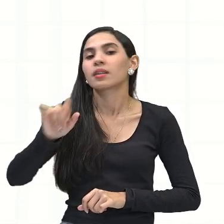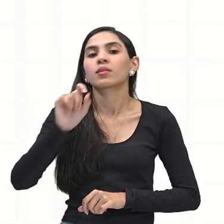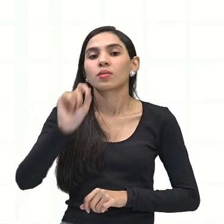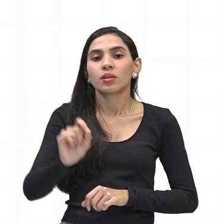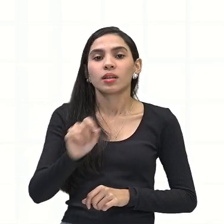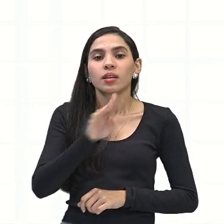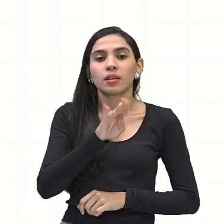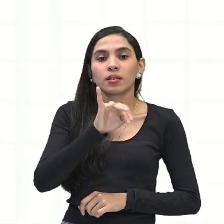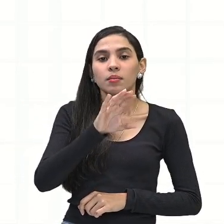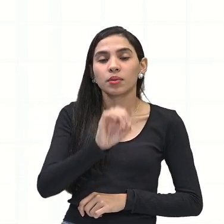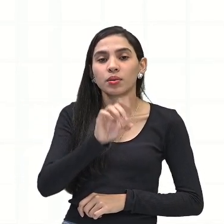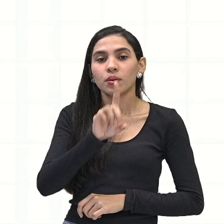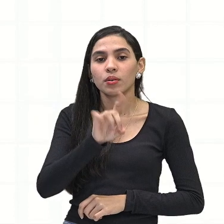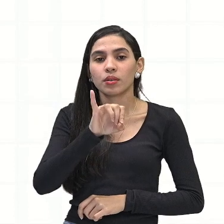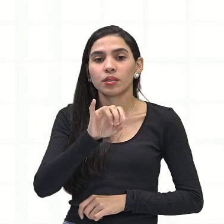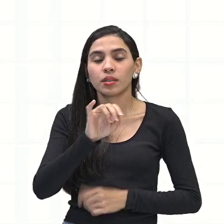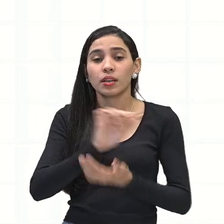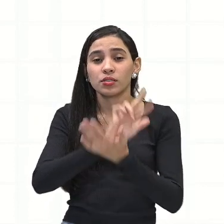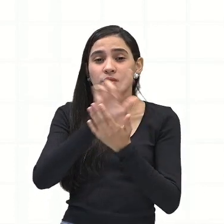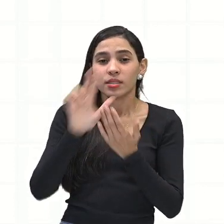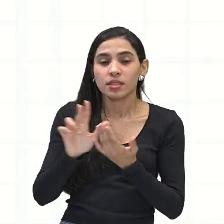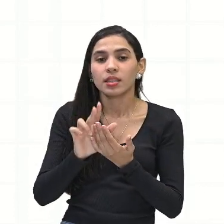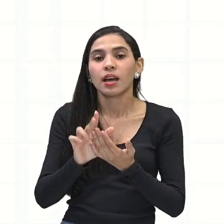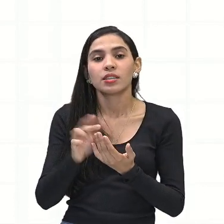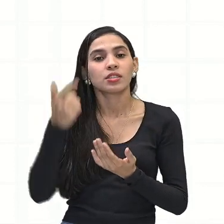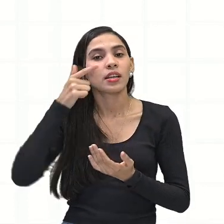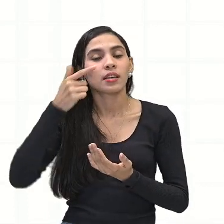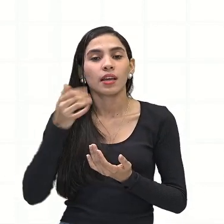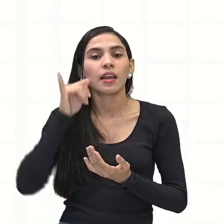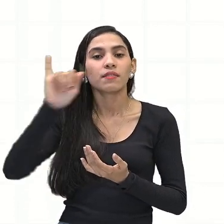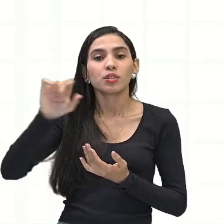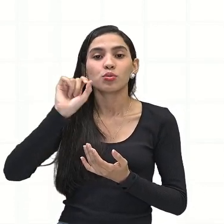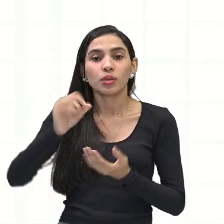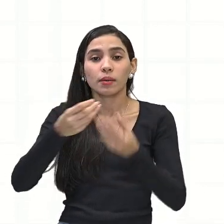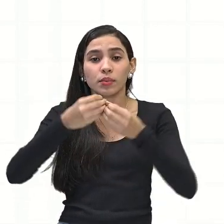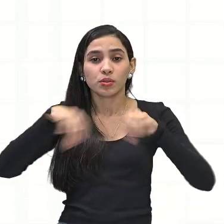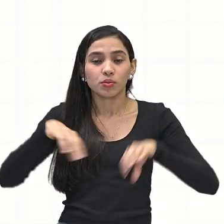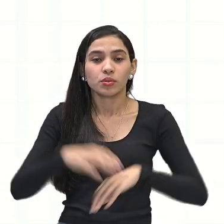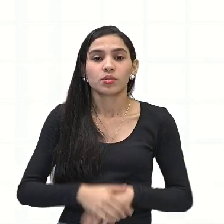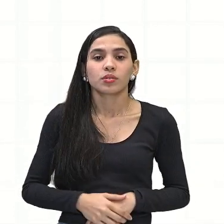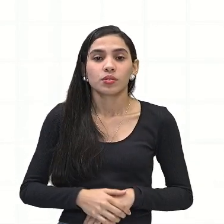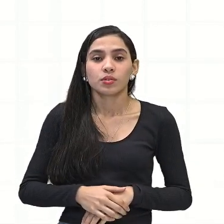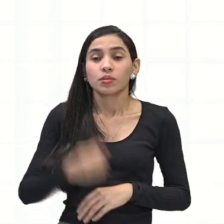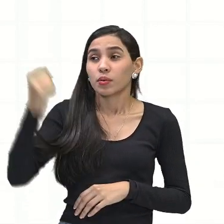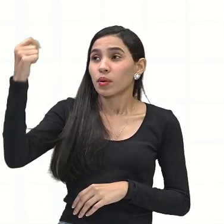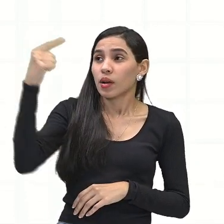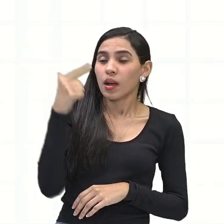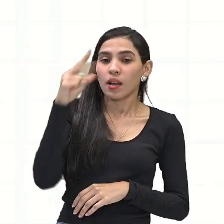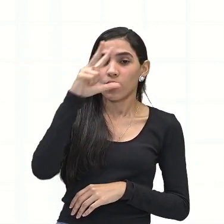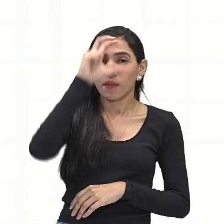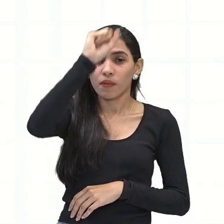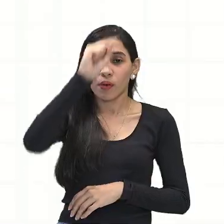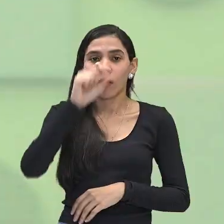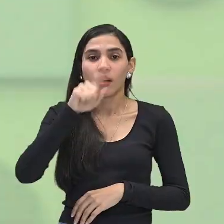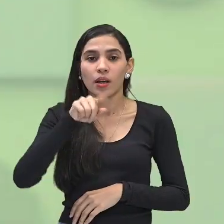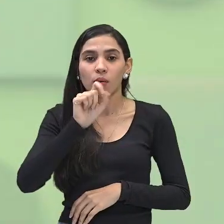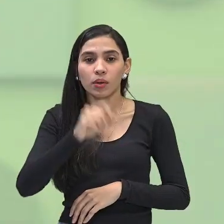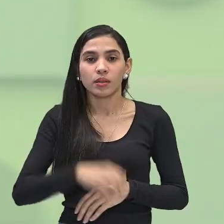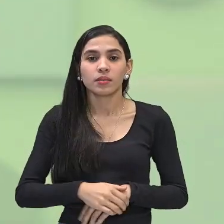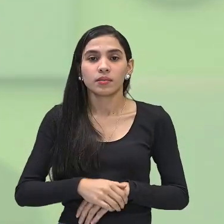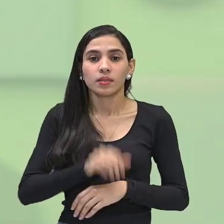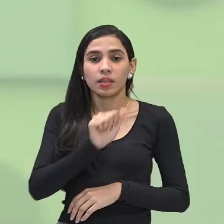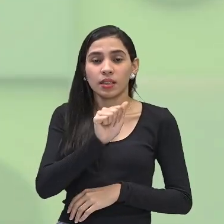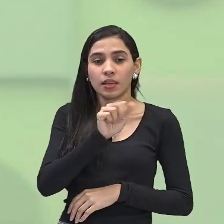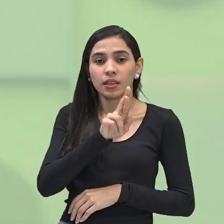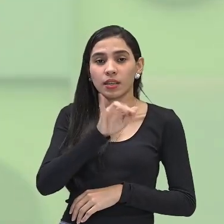biodiversidade seja prejudicada então por esse excesso de radiação solar que é a entrada de raios